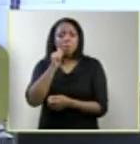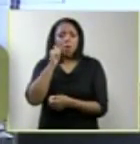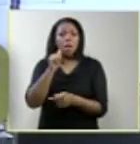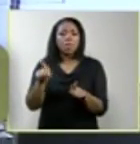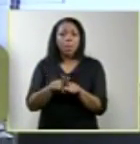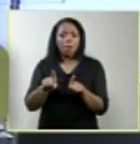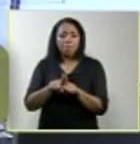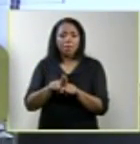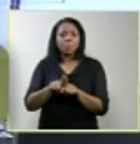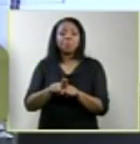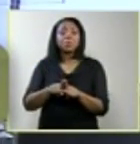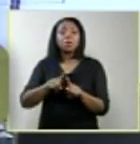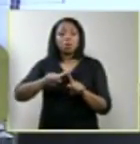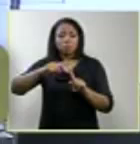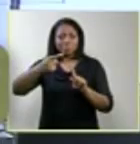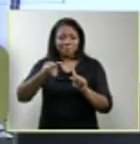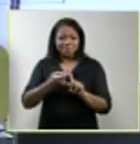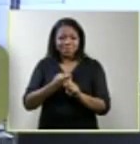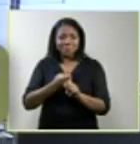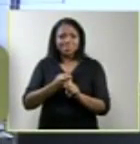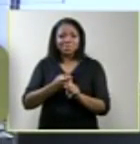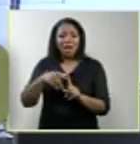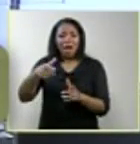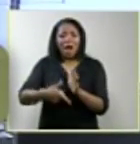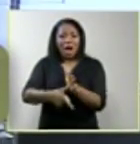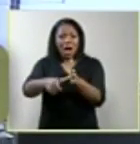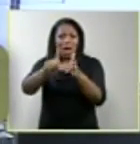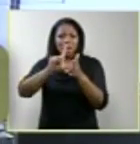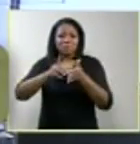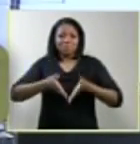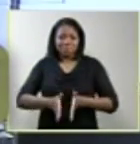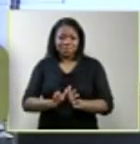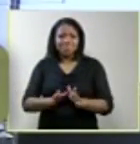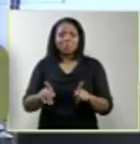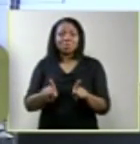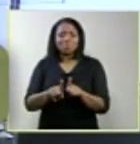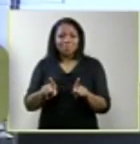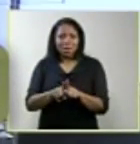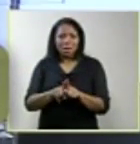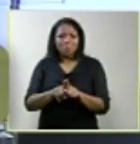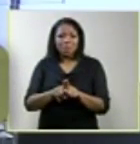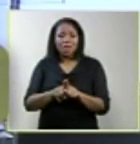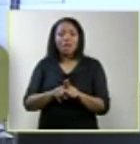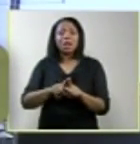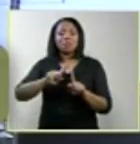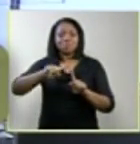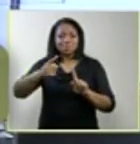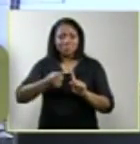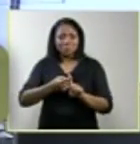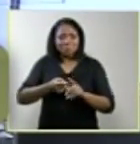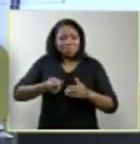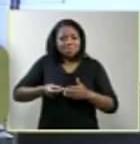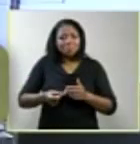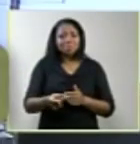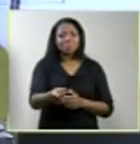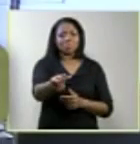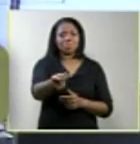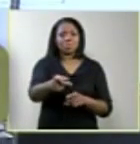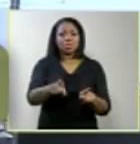prematuro em 58% das mulheres. A gravidez prolongada em 22%. Escolhamento placentário,